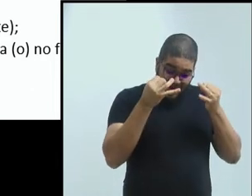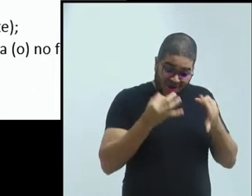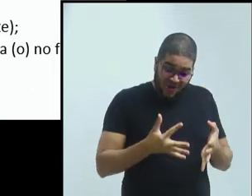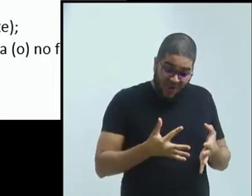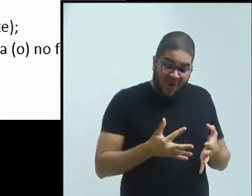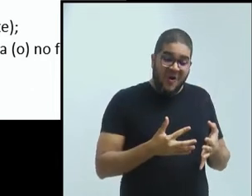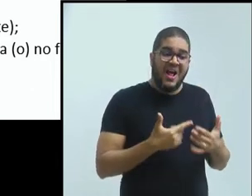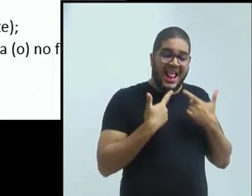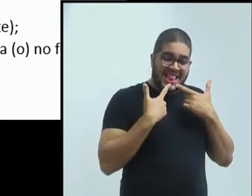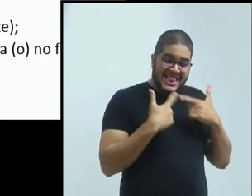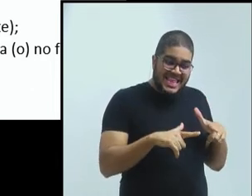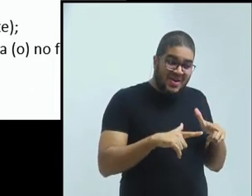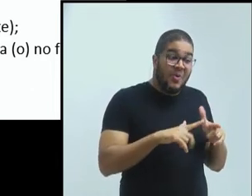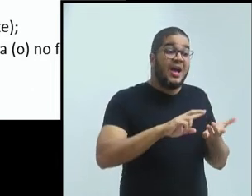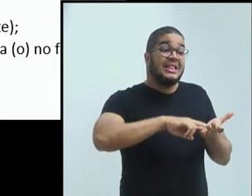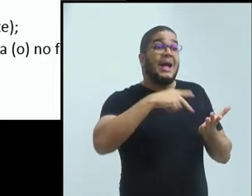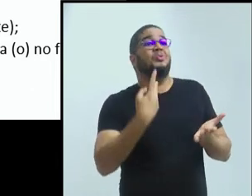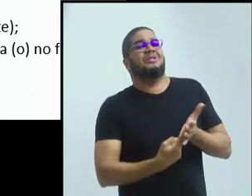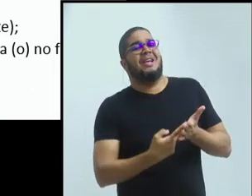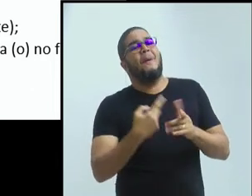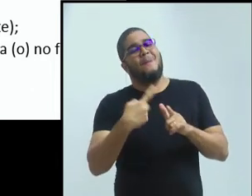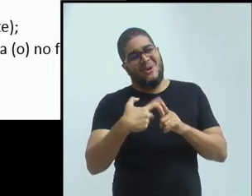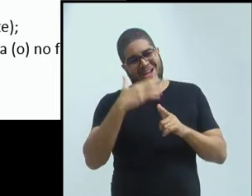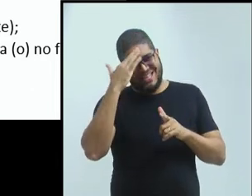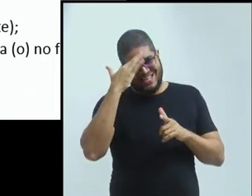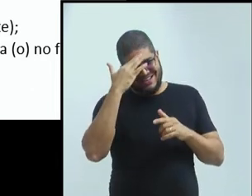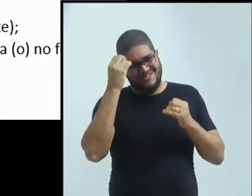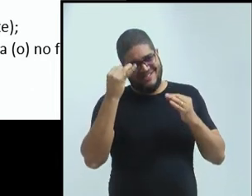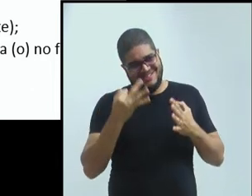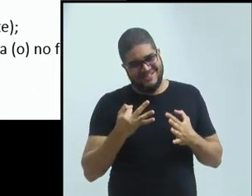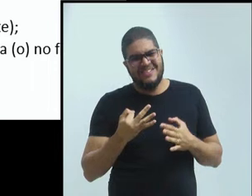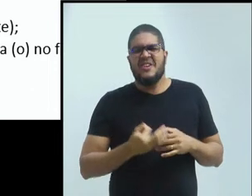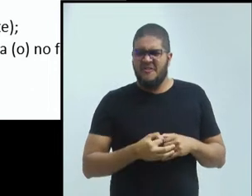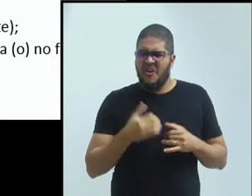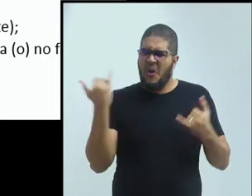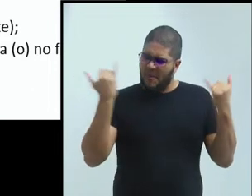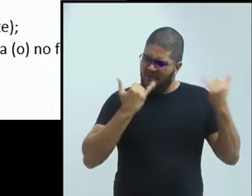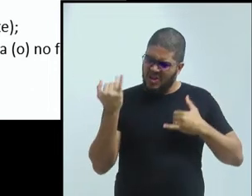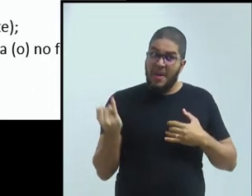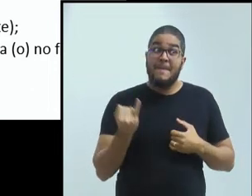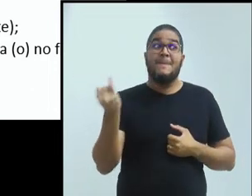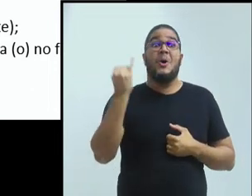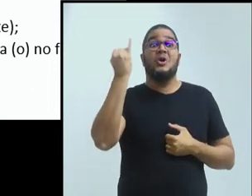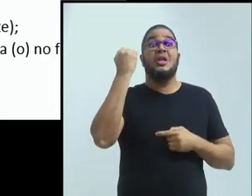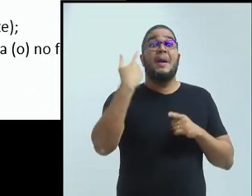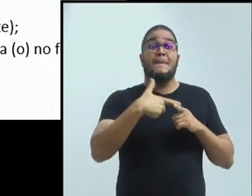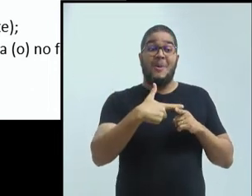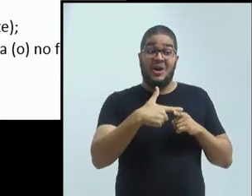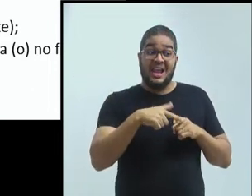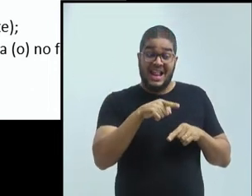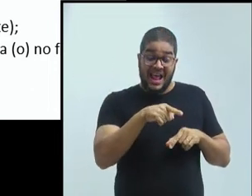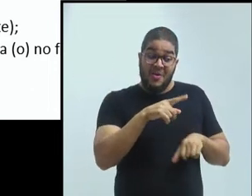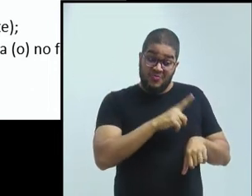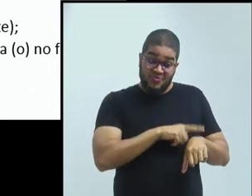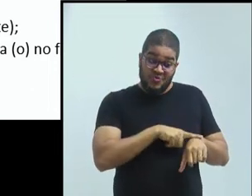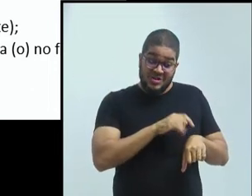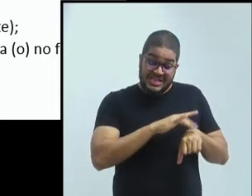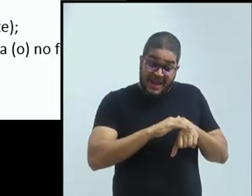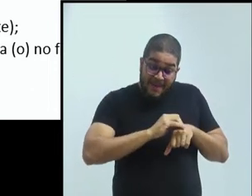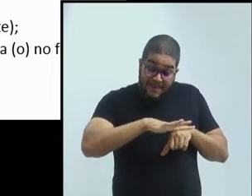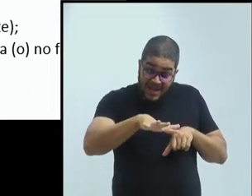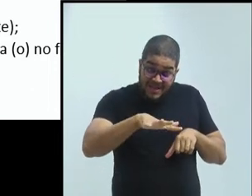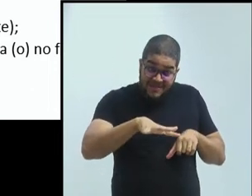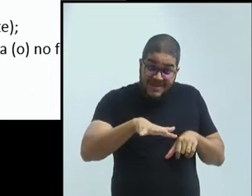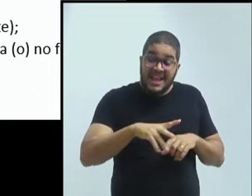foi um dado muito interessante e que só foi capturado porque a Luzia estava ali no meio da pandemia assistindo a essas